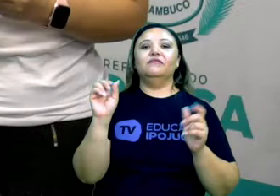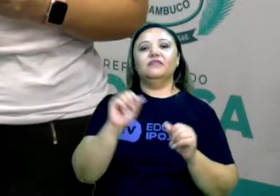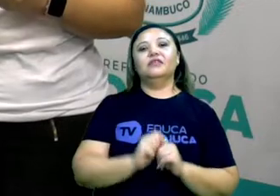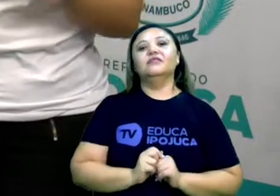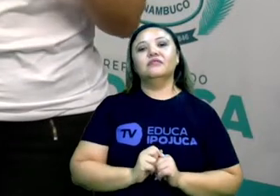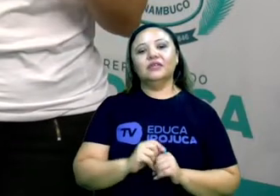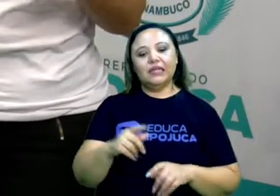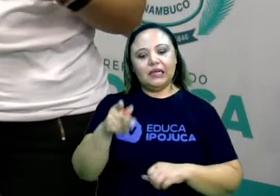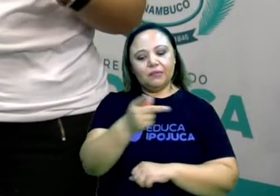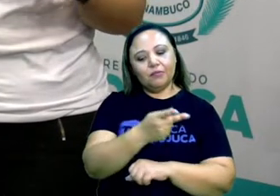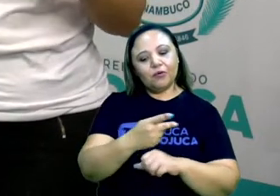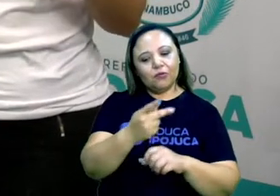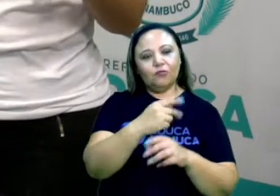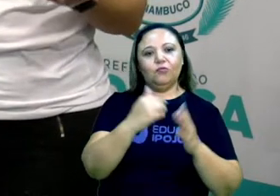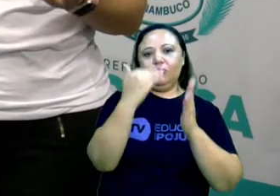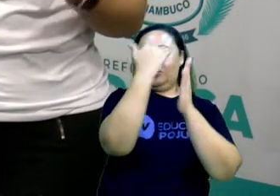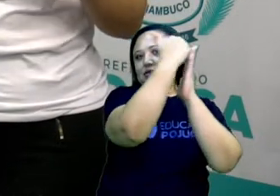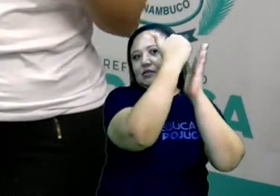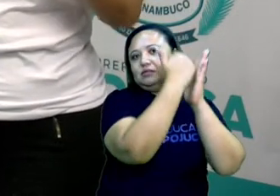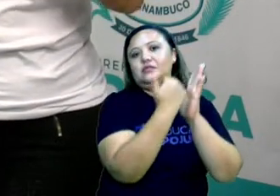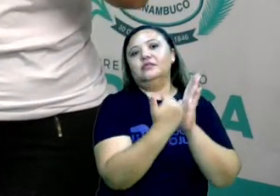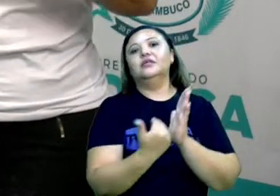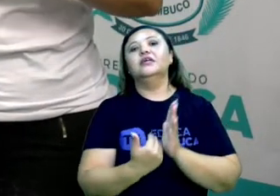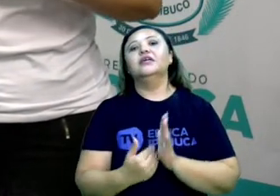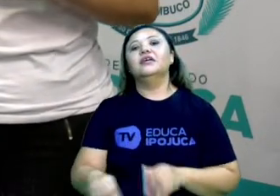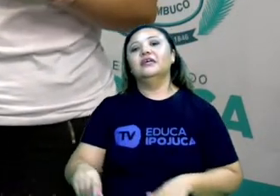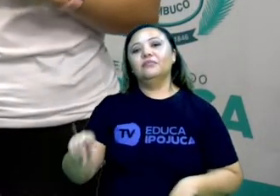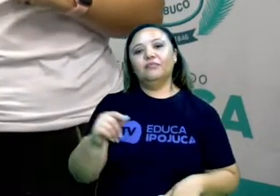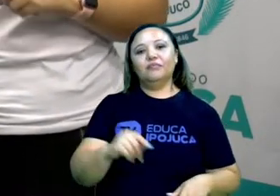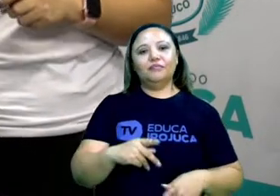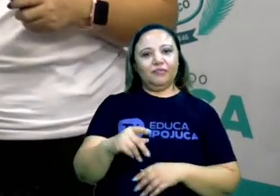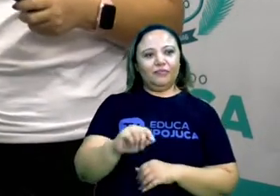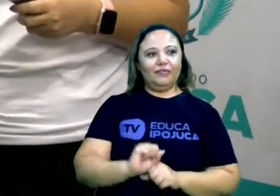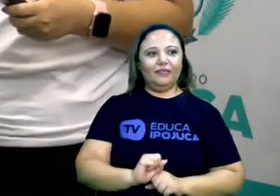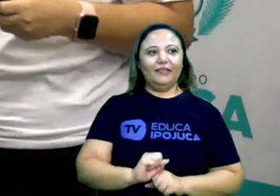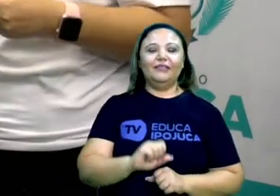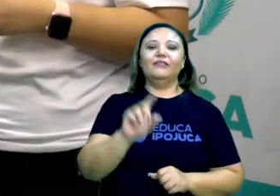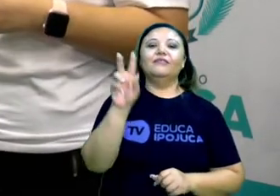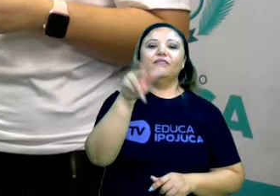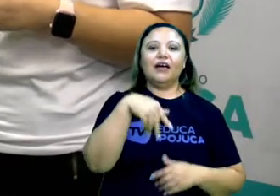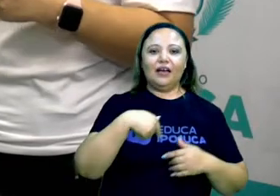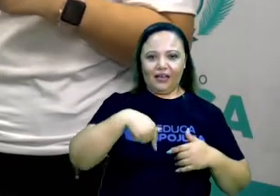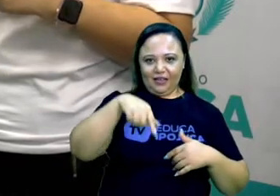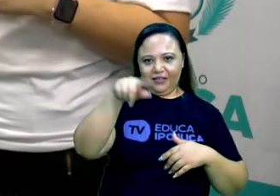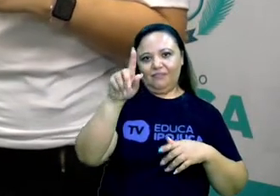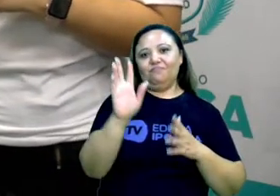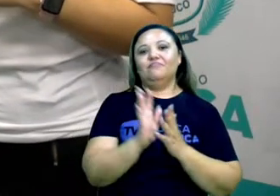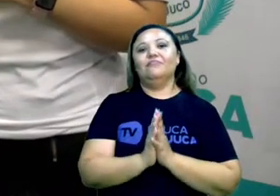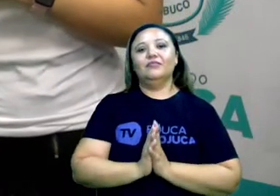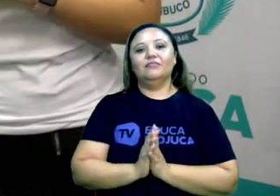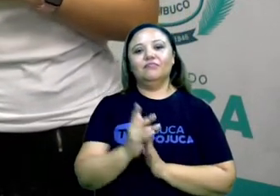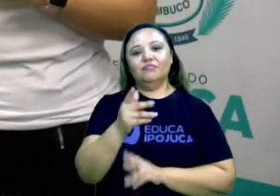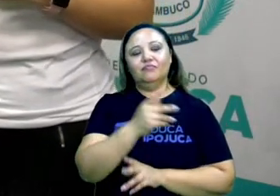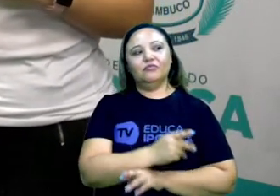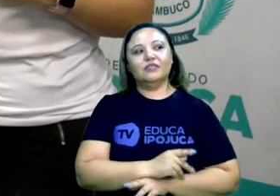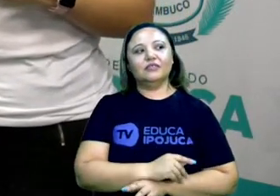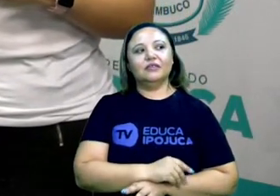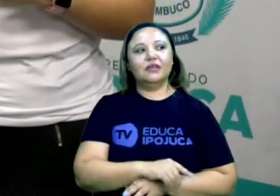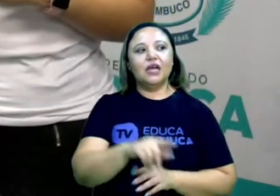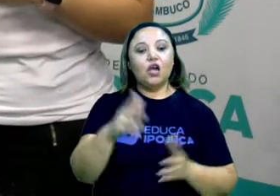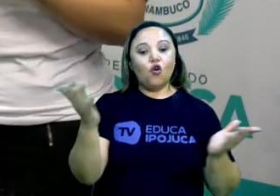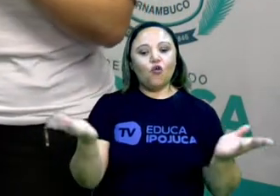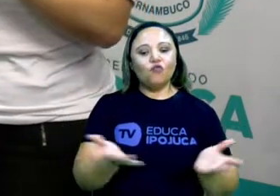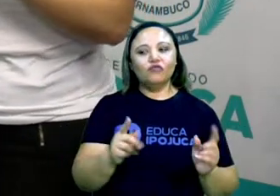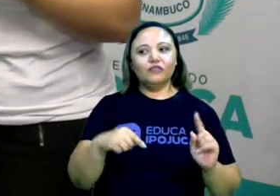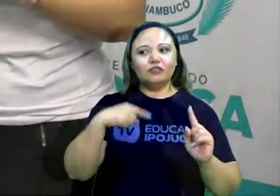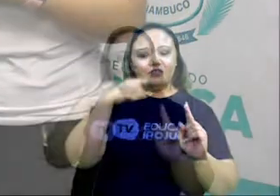atrás. Criem metas, estratégias e corram atrás para realizar seus sonhos. Vamos ver o que temos para